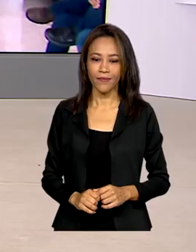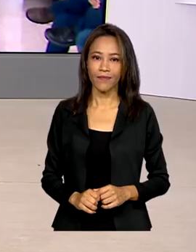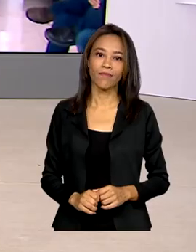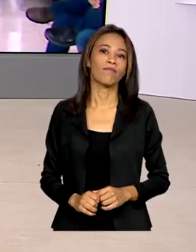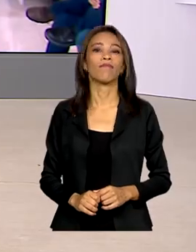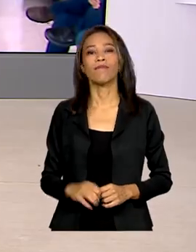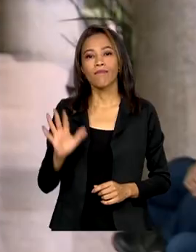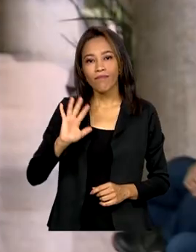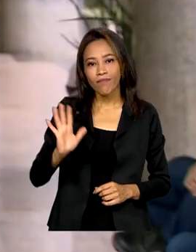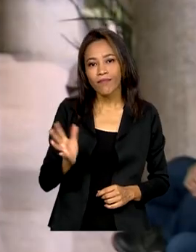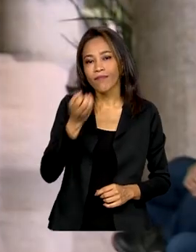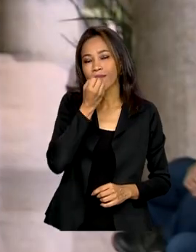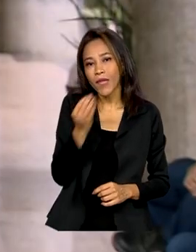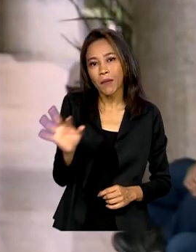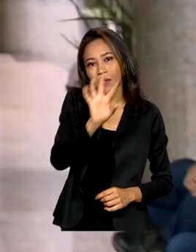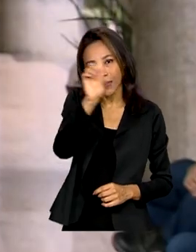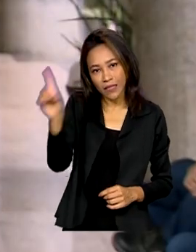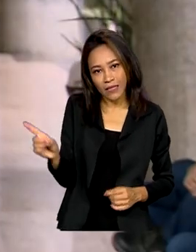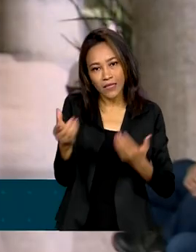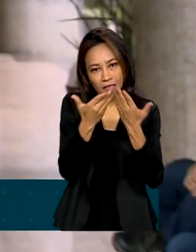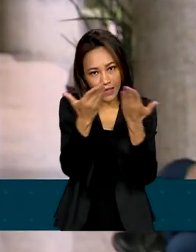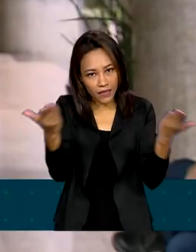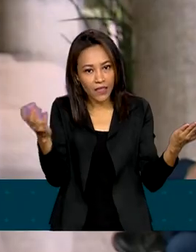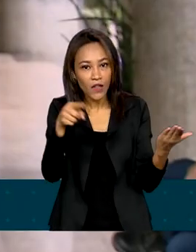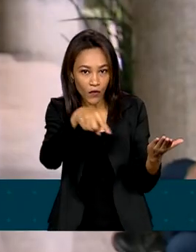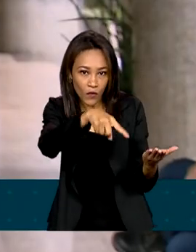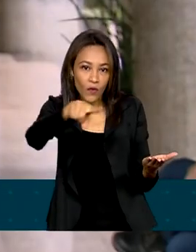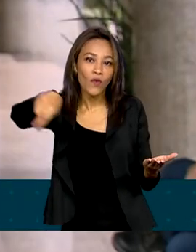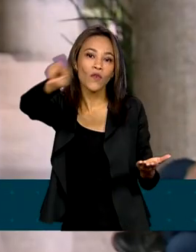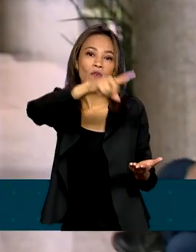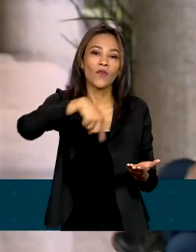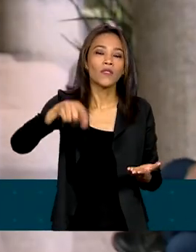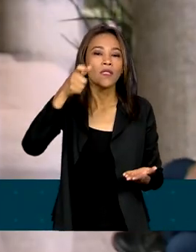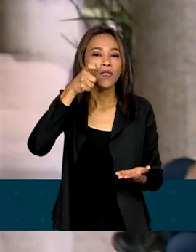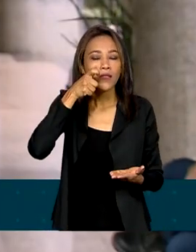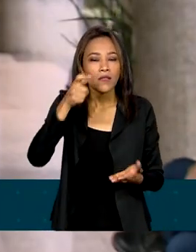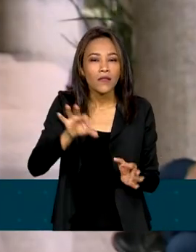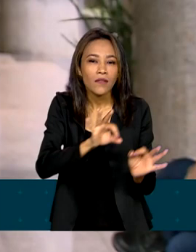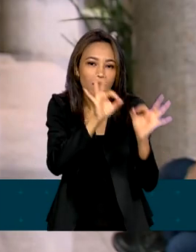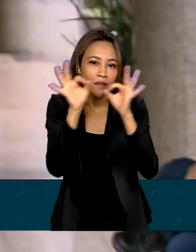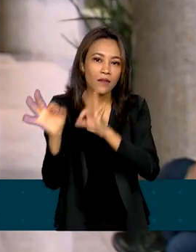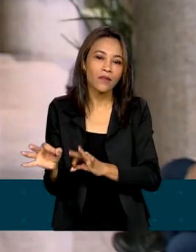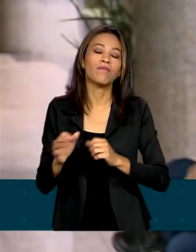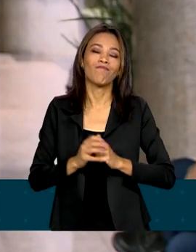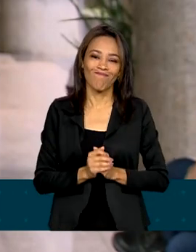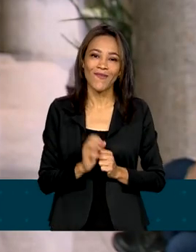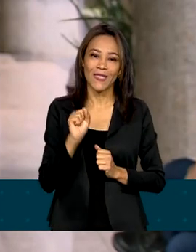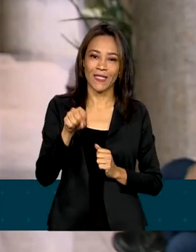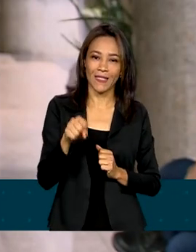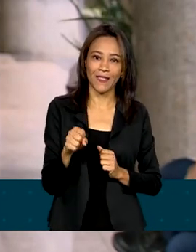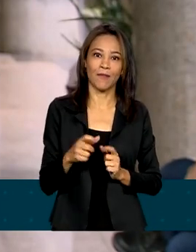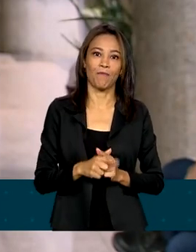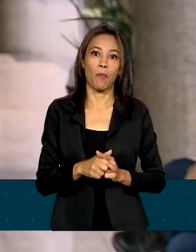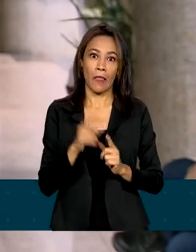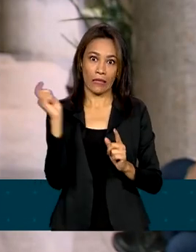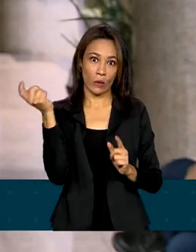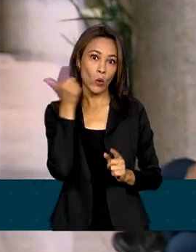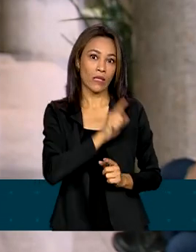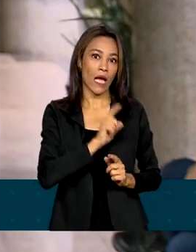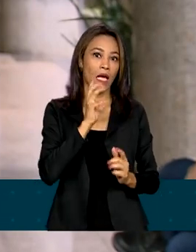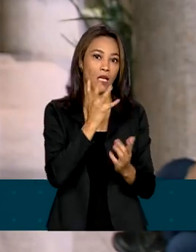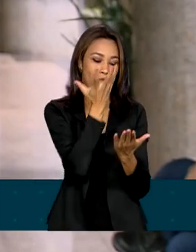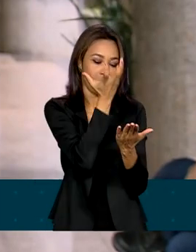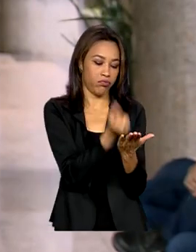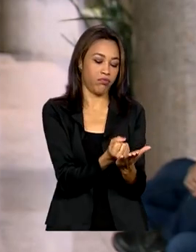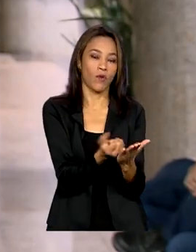Olá, Natália. Bom dia para você e bom dia a todos que nos acompanham. É isso mesmo, será possível baixar o programa a partir de